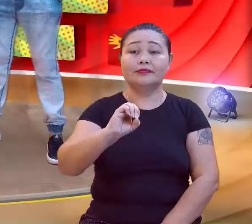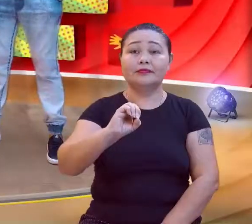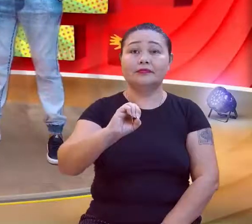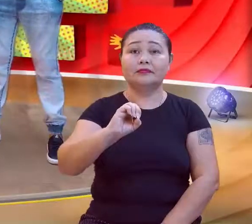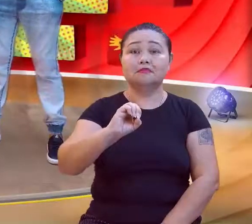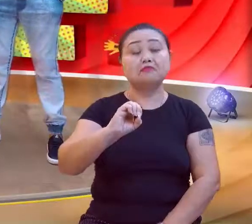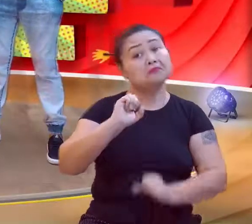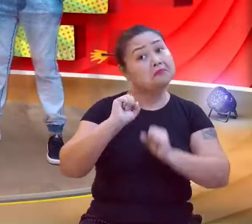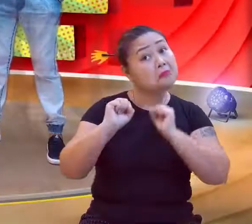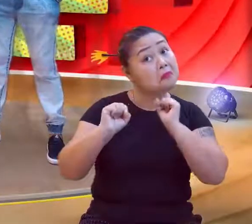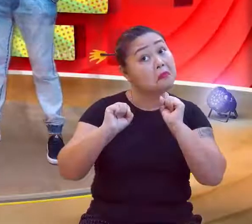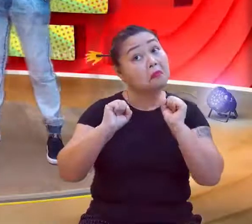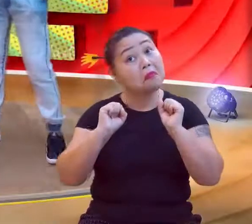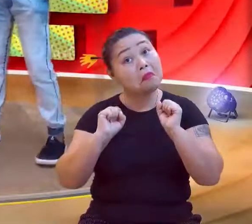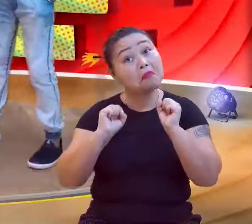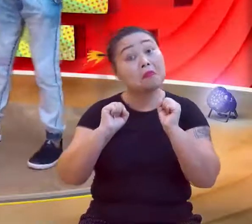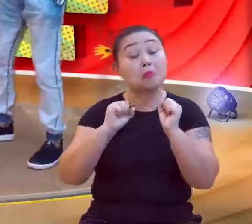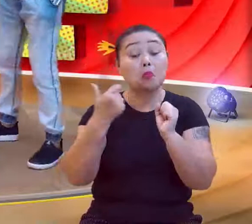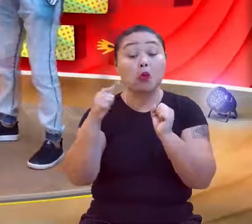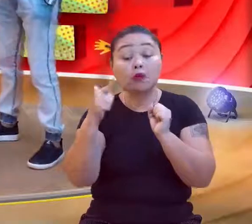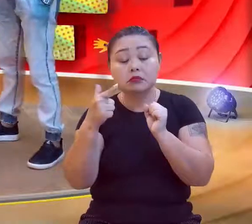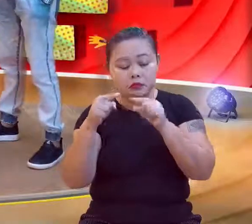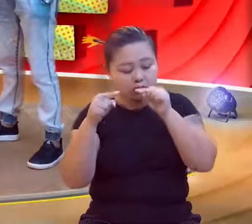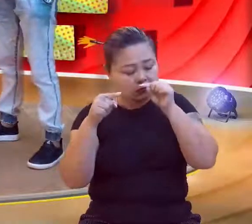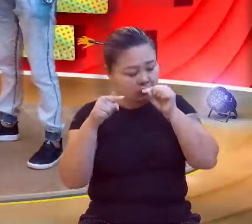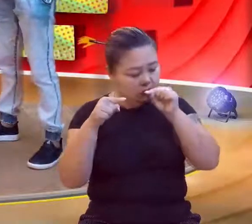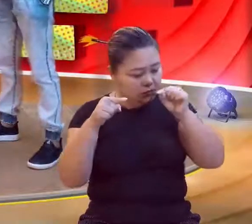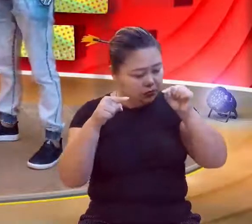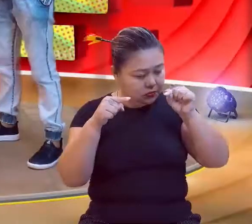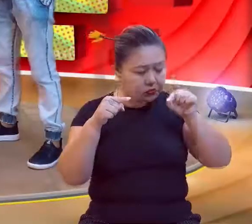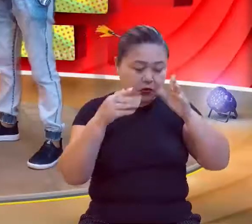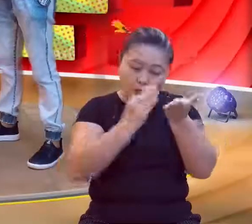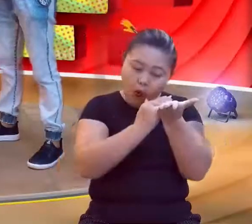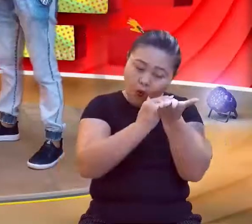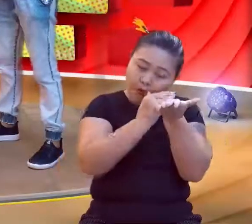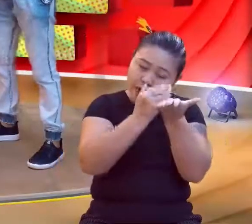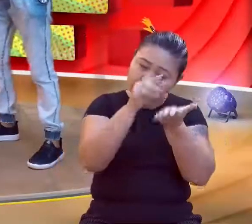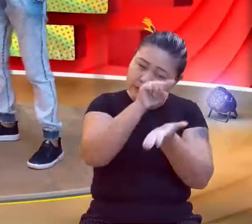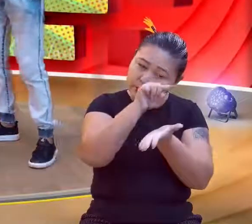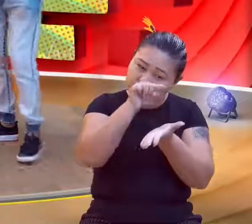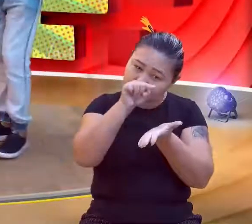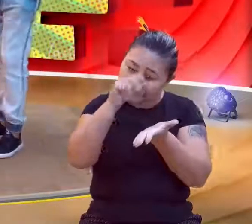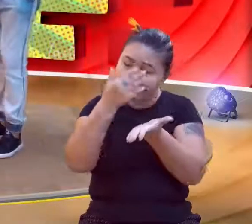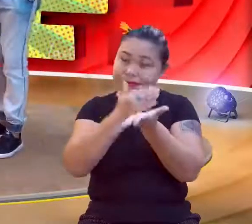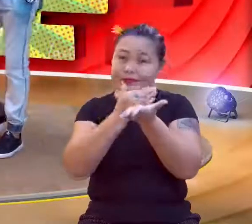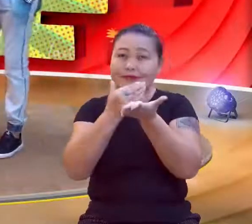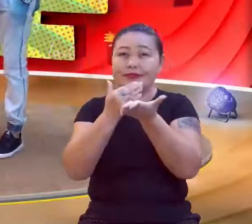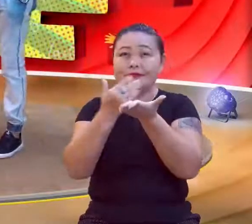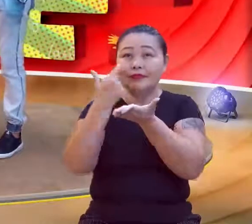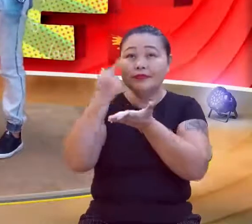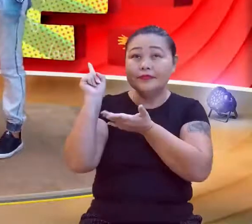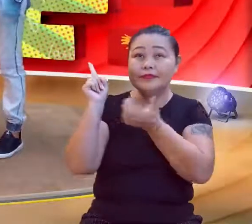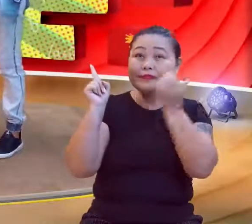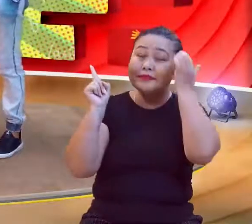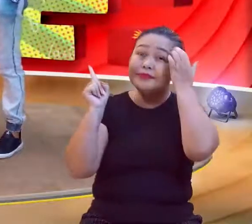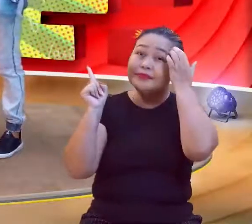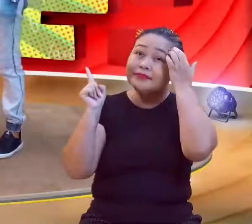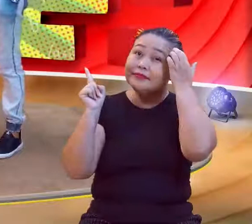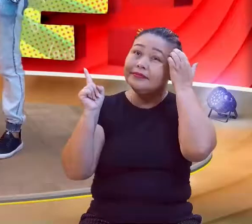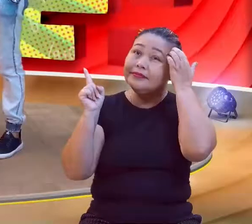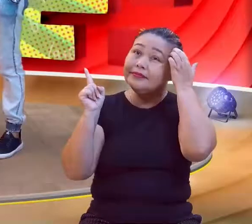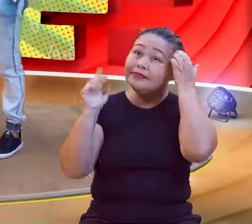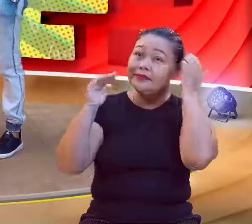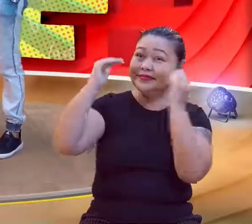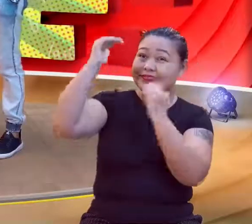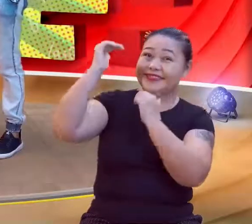Poderia ser se não tivéssemos aquelas reticências no começo lá, né? Bem aqui, né? Essa parte mais alta